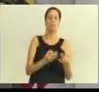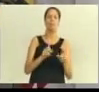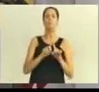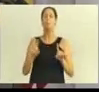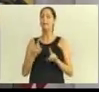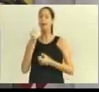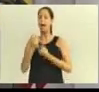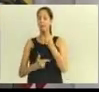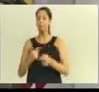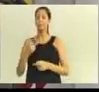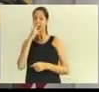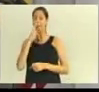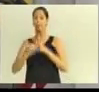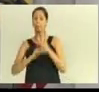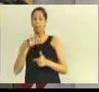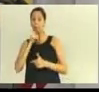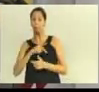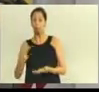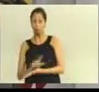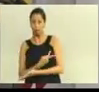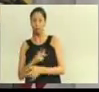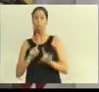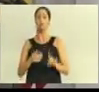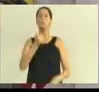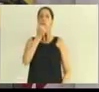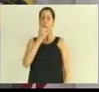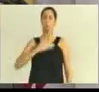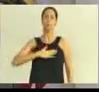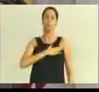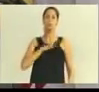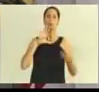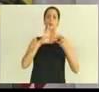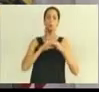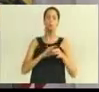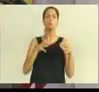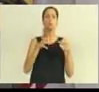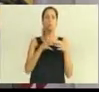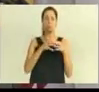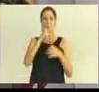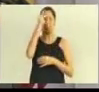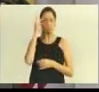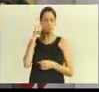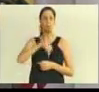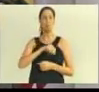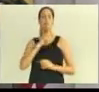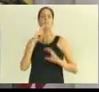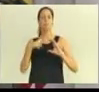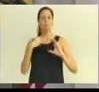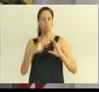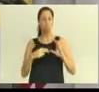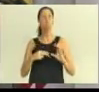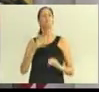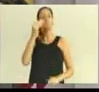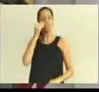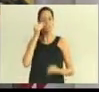vereadores dessa casa e o prefeito Napoleão têm trabalhado para dar certo. Para atender a nossa população. Para atender os trabalhadores do sistema e garantir o